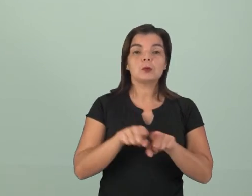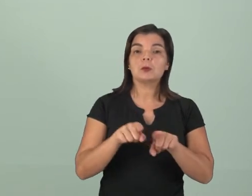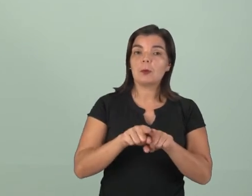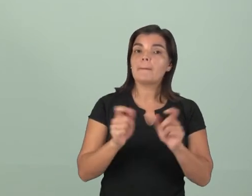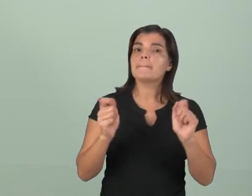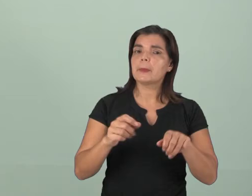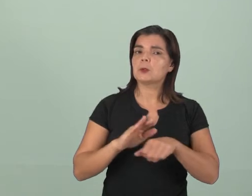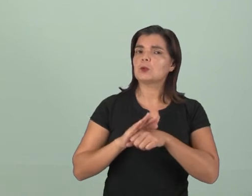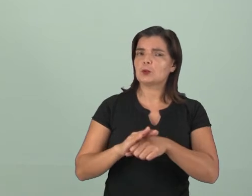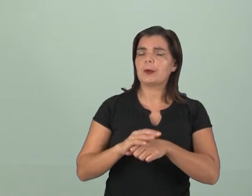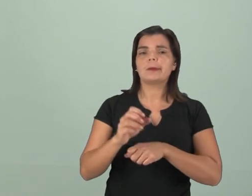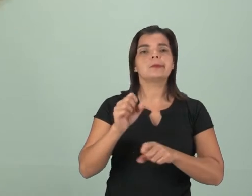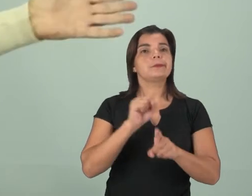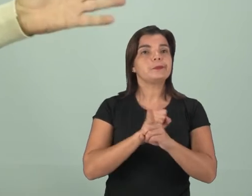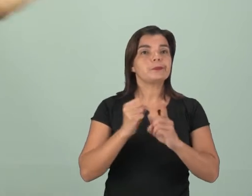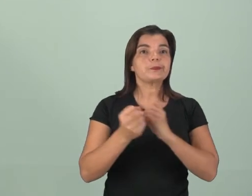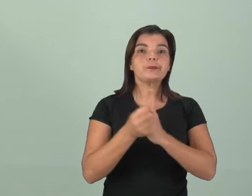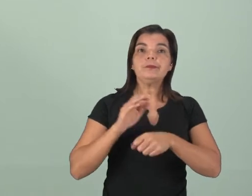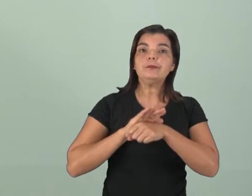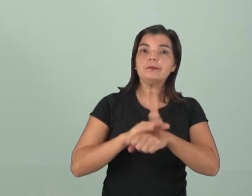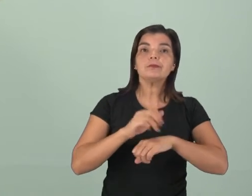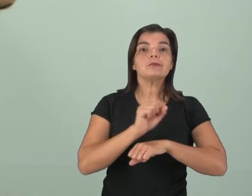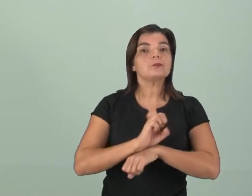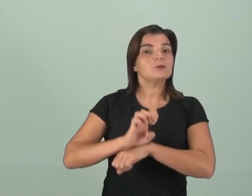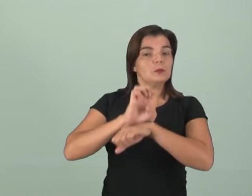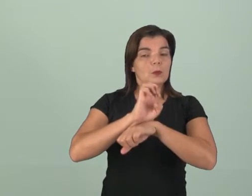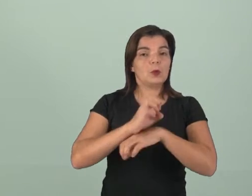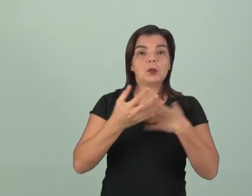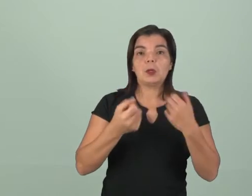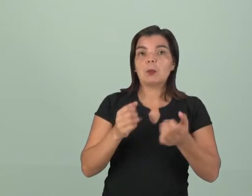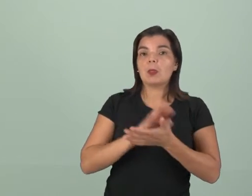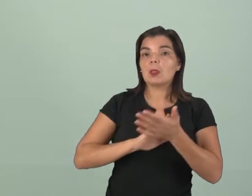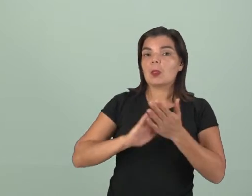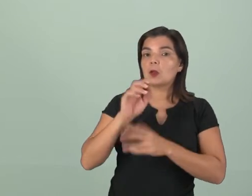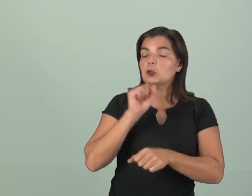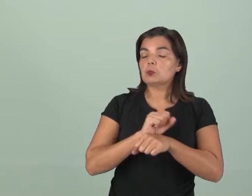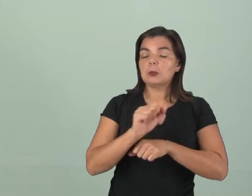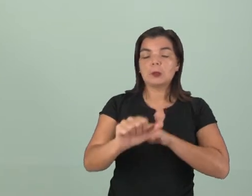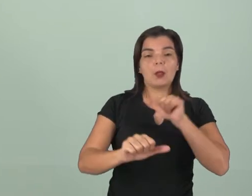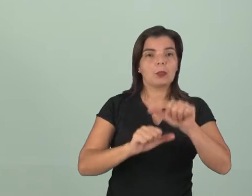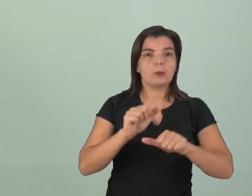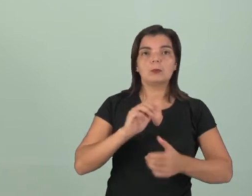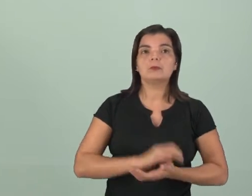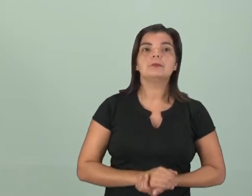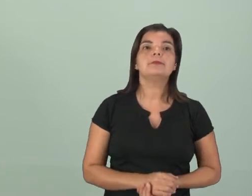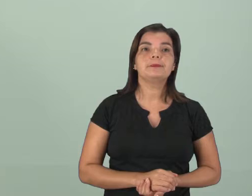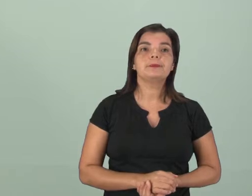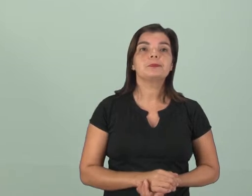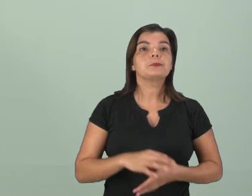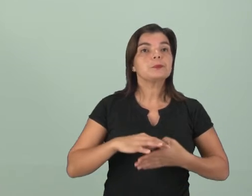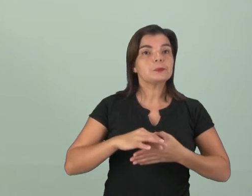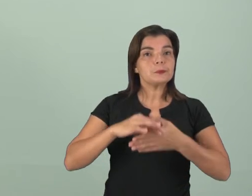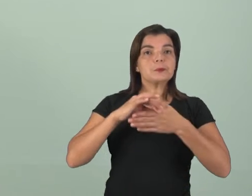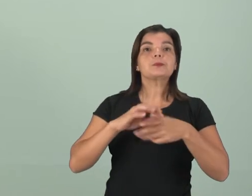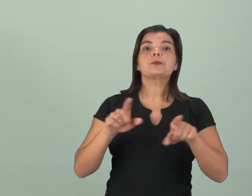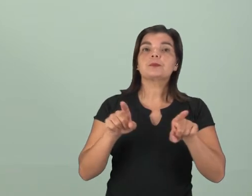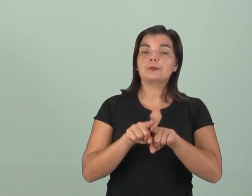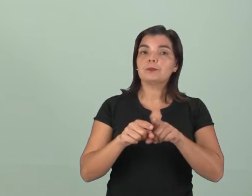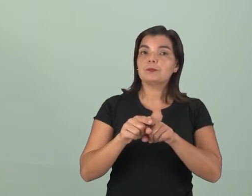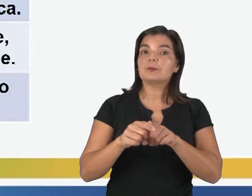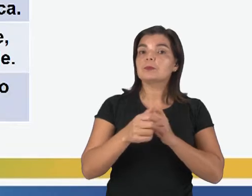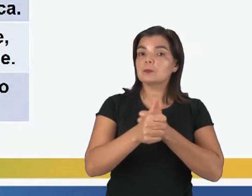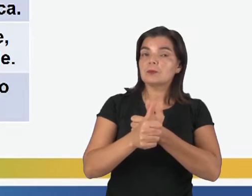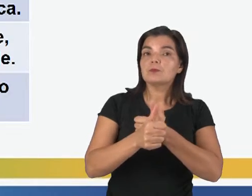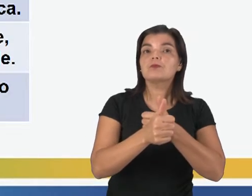adeptos para beneficiar a sociedade, ajudar o Estado, sem receber, sem esperar nada em troca. As lideranças, os